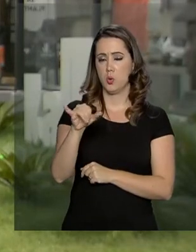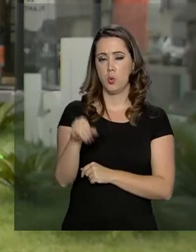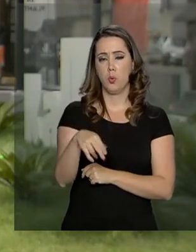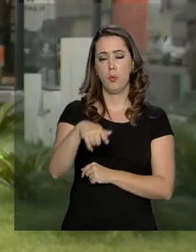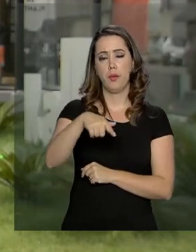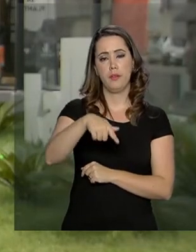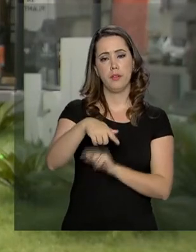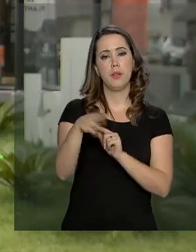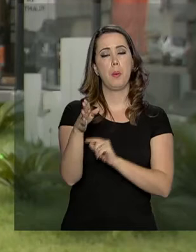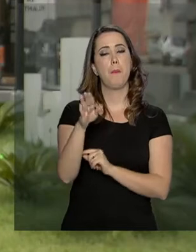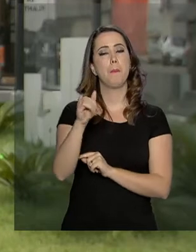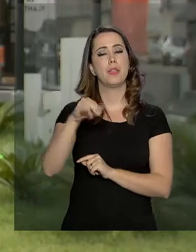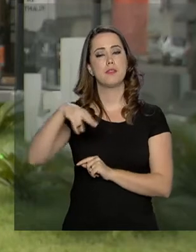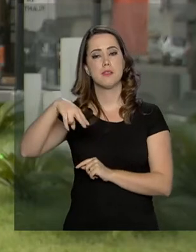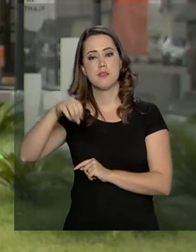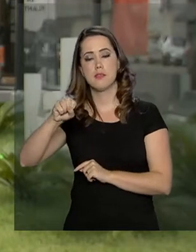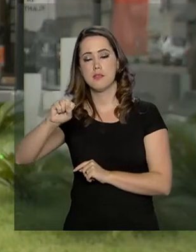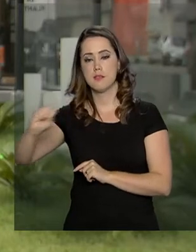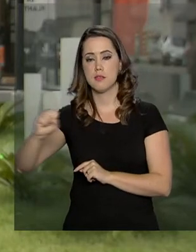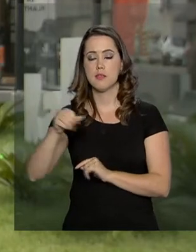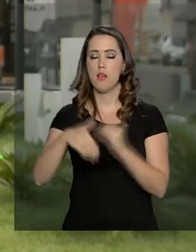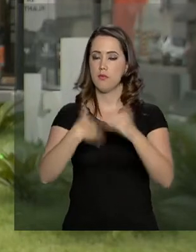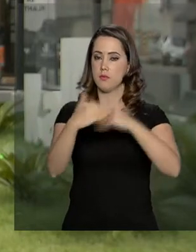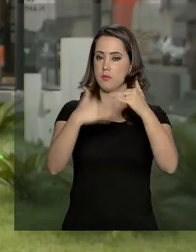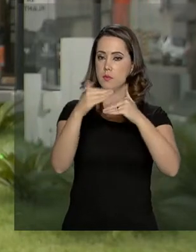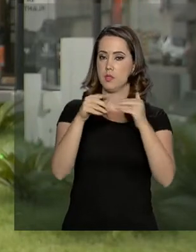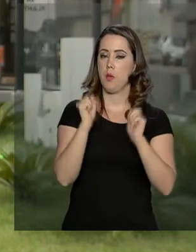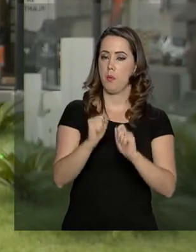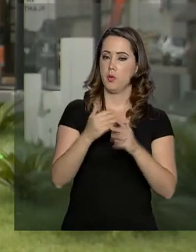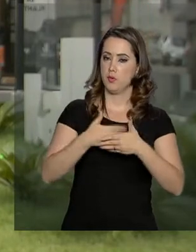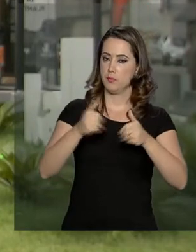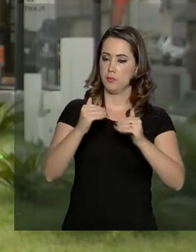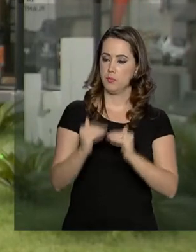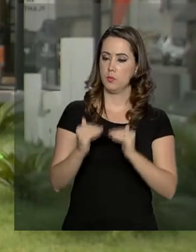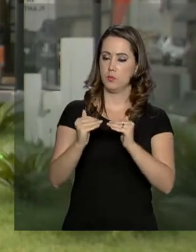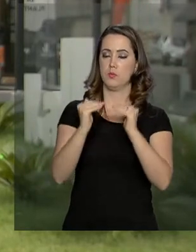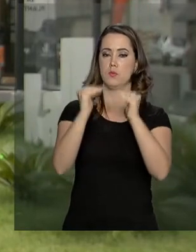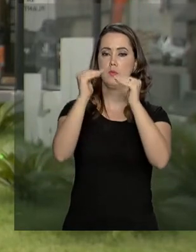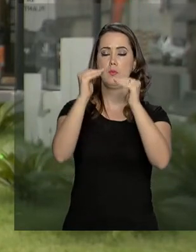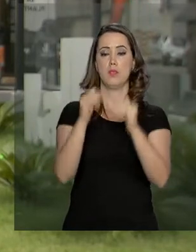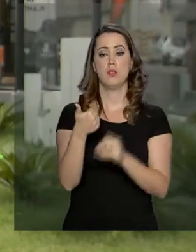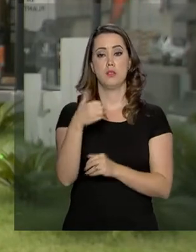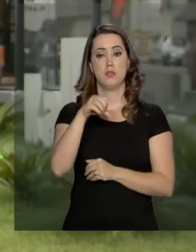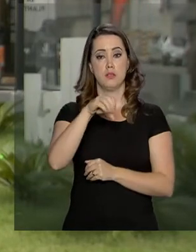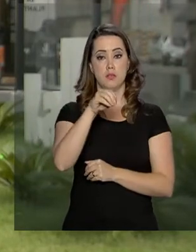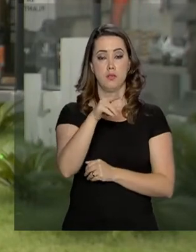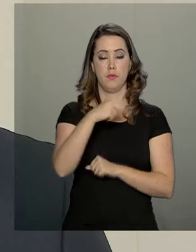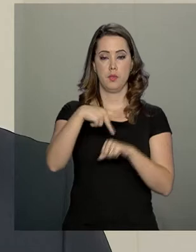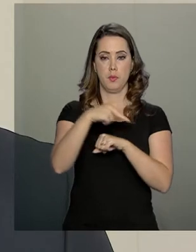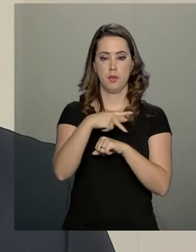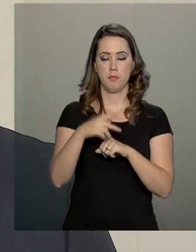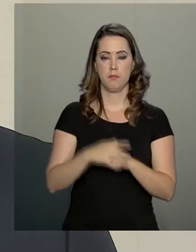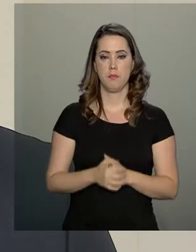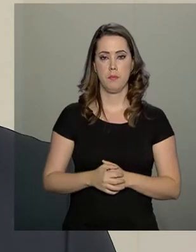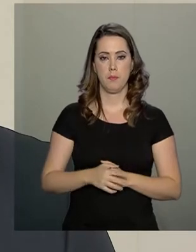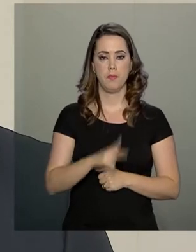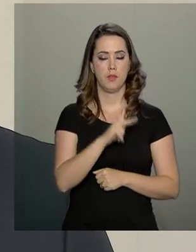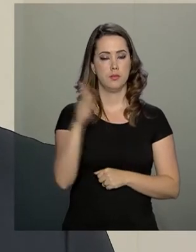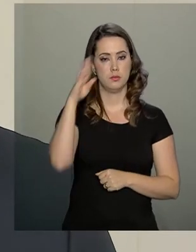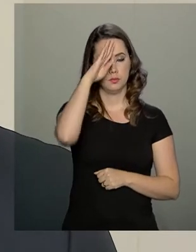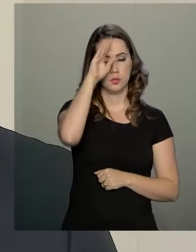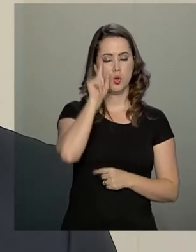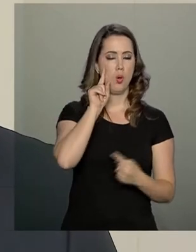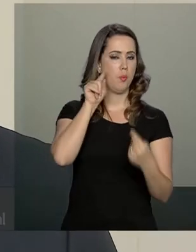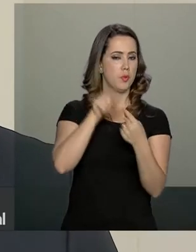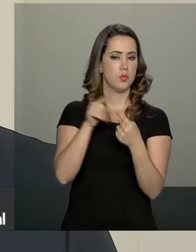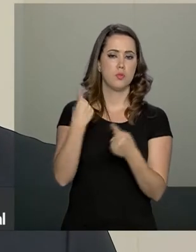nesse campo pode ajudar o Brasil a conquistar melhores posições no ranking, que inclui 190 países. O presidente Bolsonaro já deu a